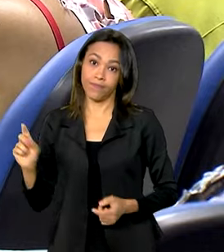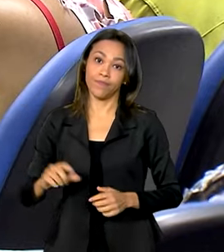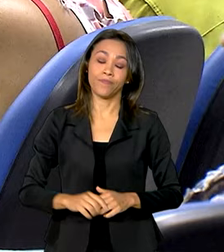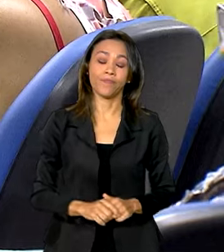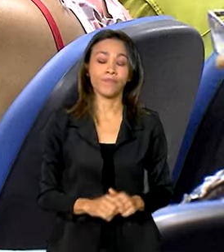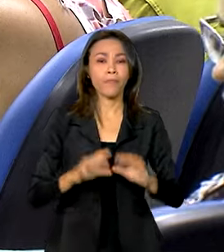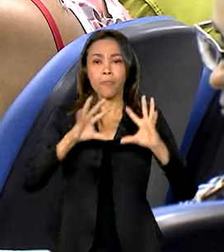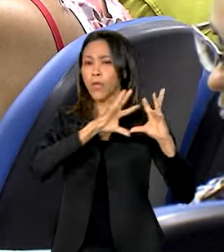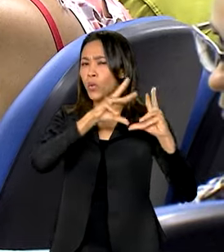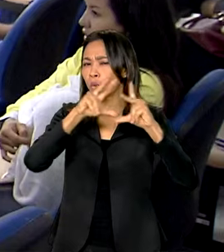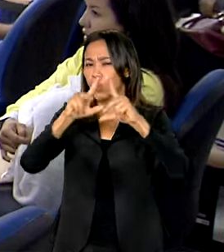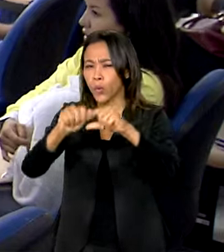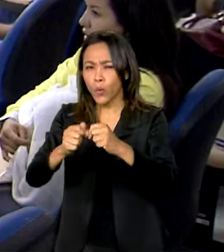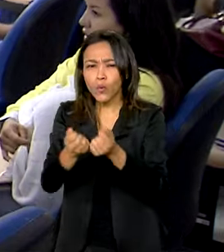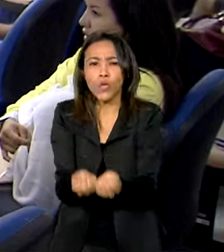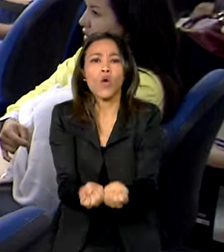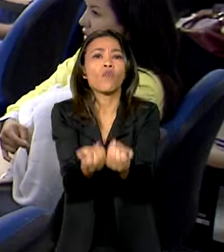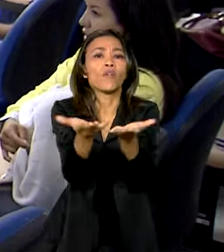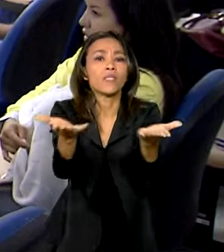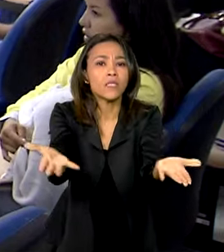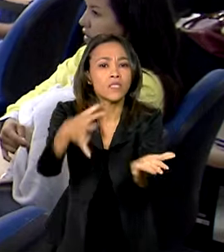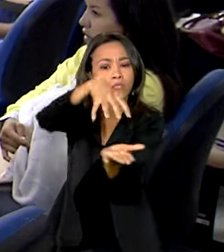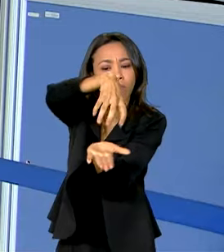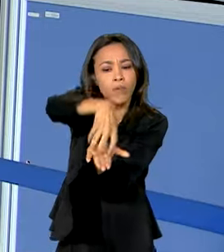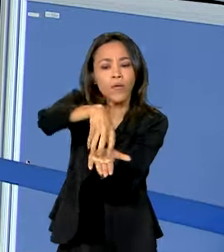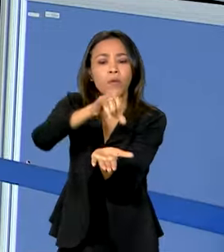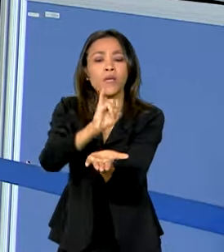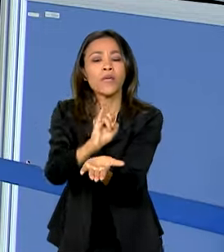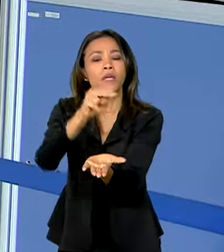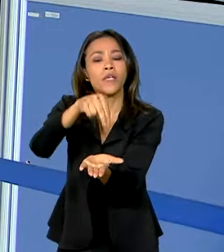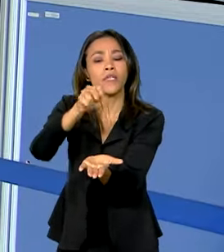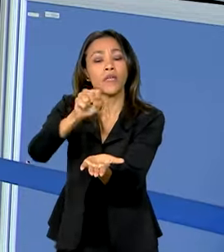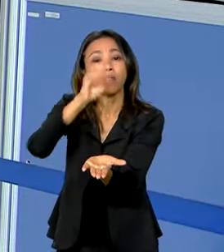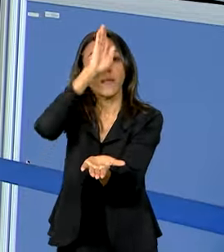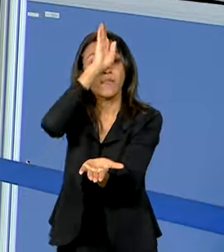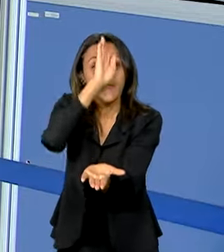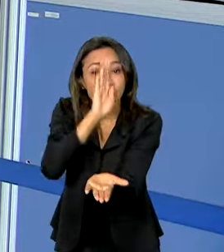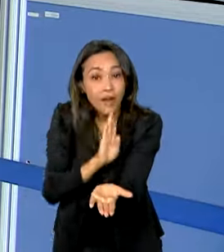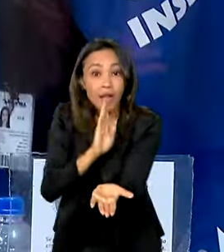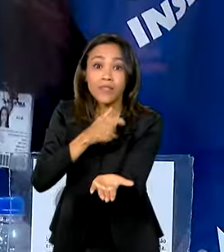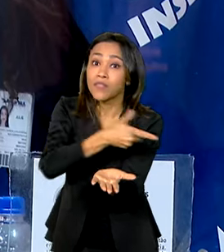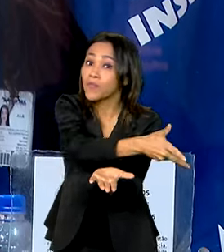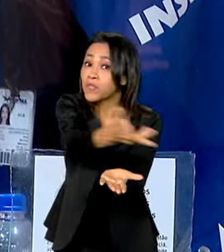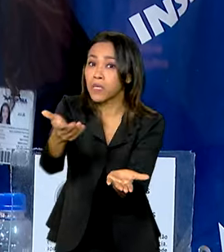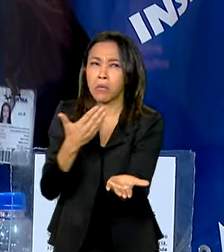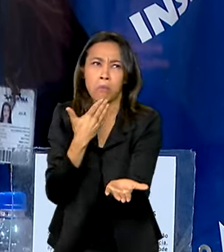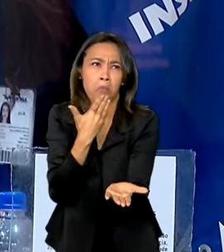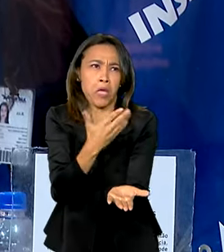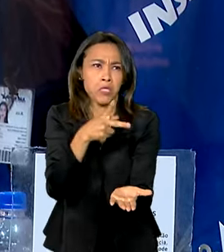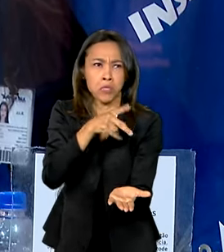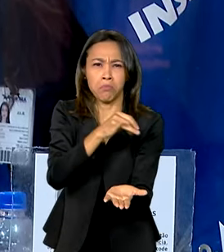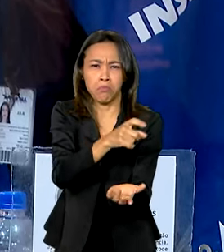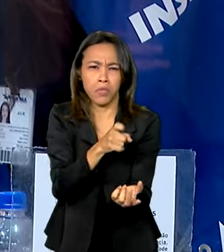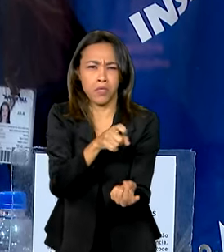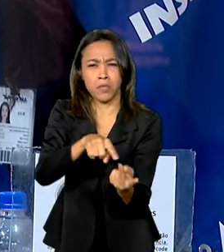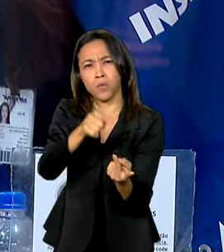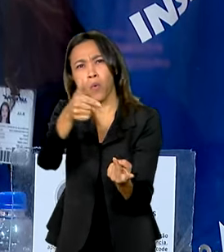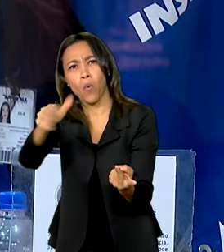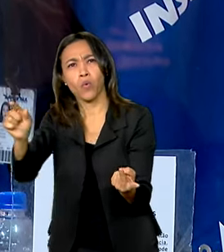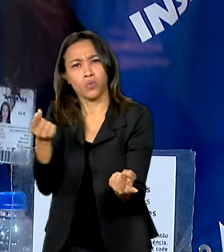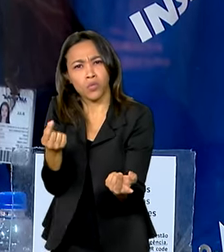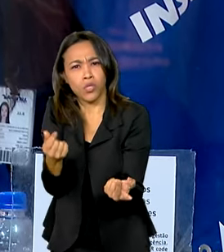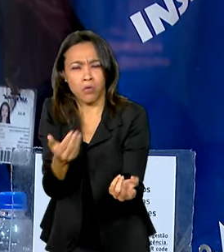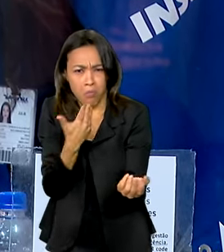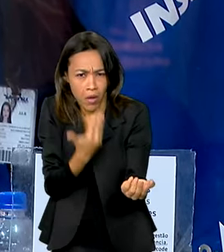Todos os serviços do INSS são gratuitos, por isso, ninguém pede Pix ou qualquer outro tipo de dinheiro.